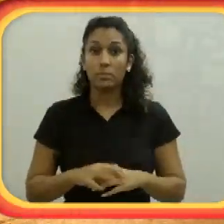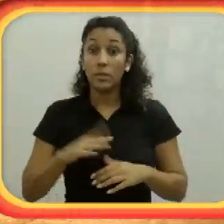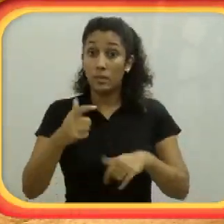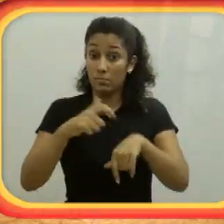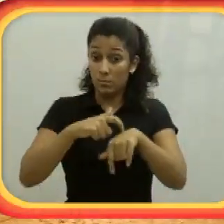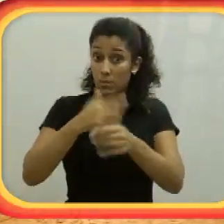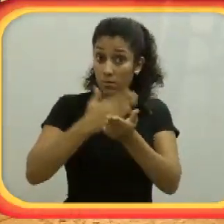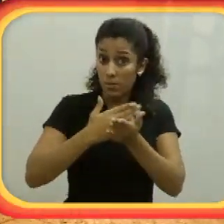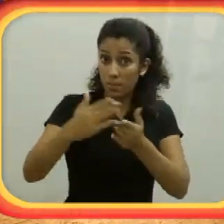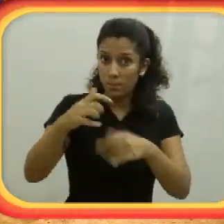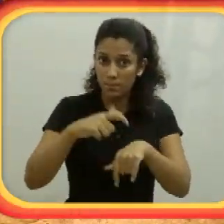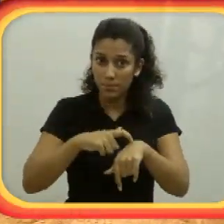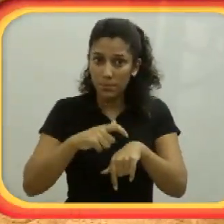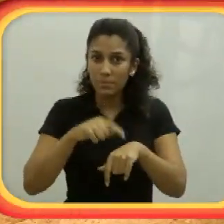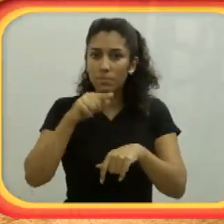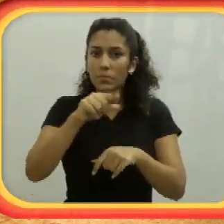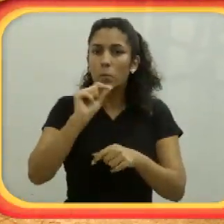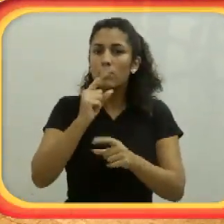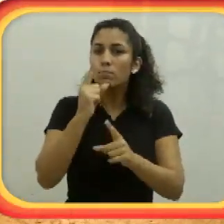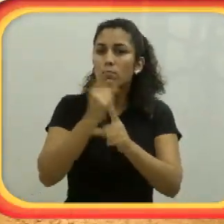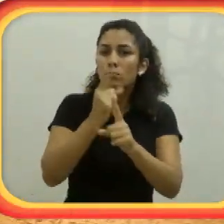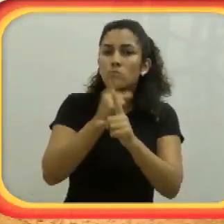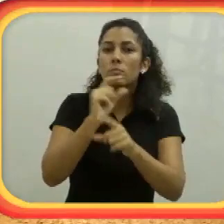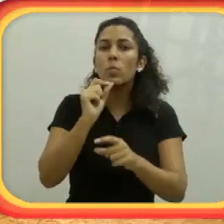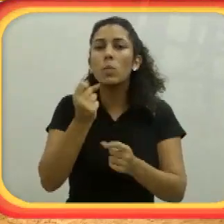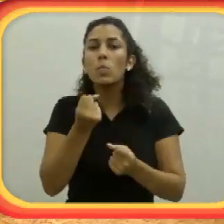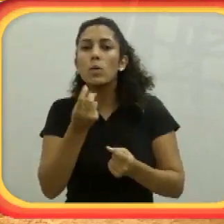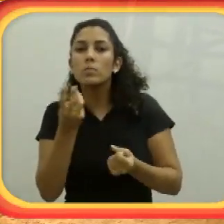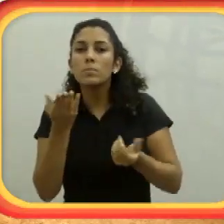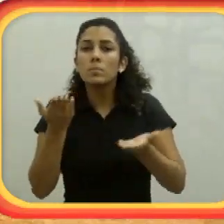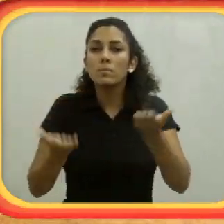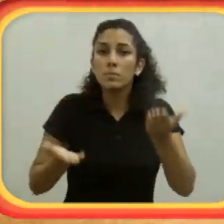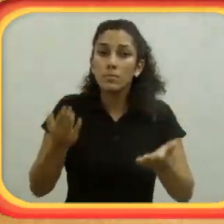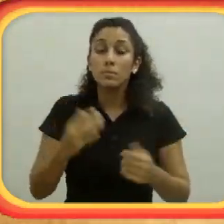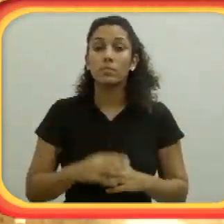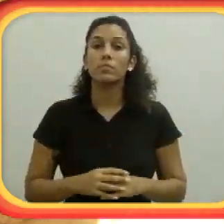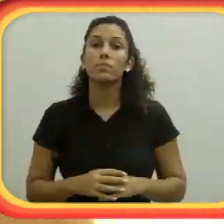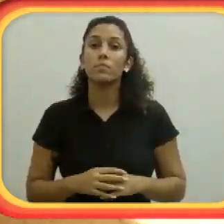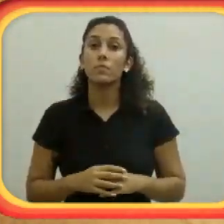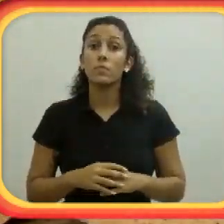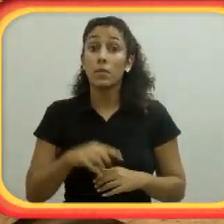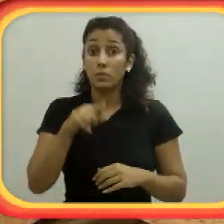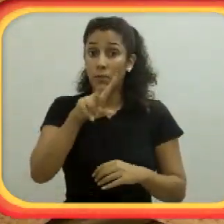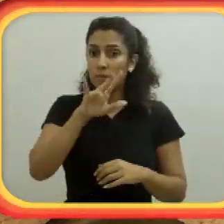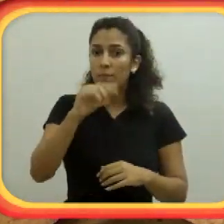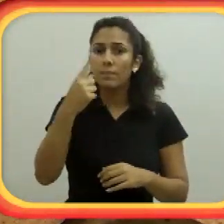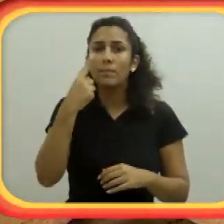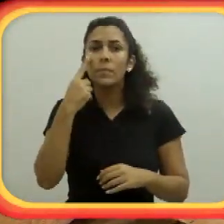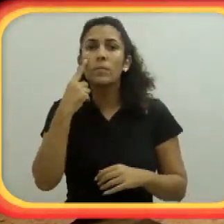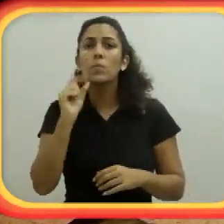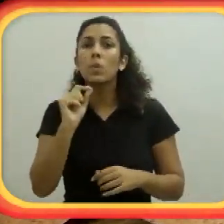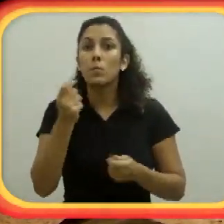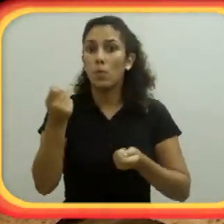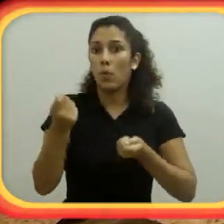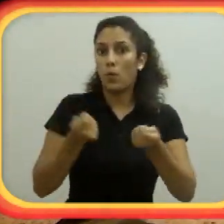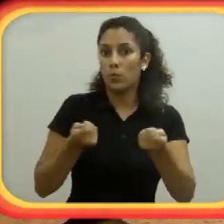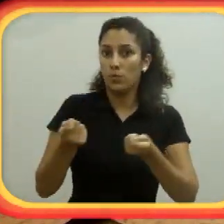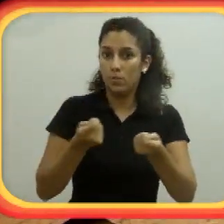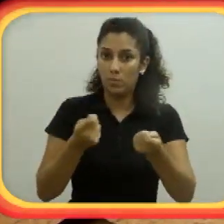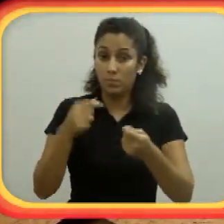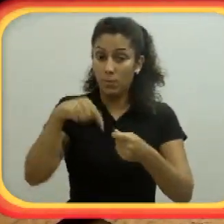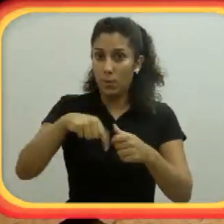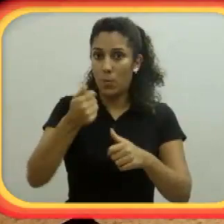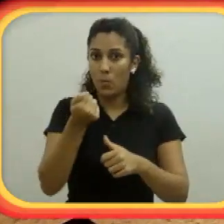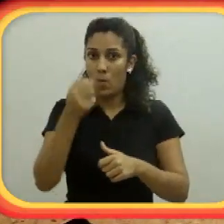uma... o a chama de um bolso, onde a coloca o peso nesse bolso. Então, a partir do momento que